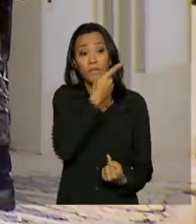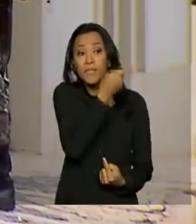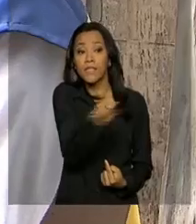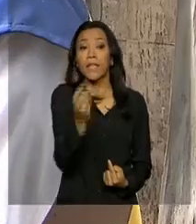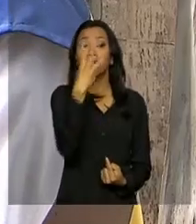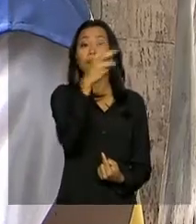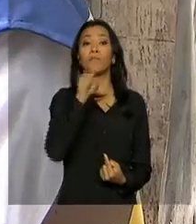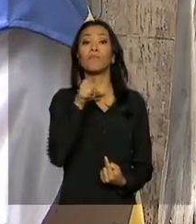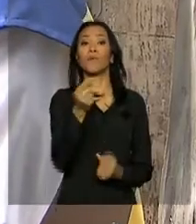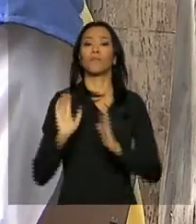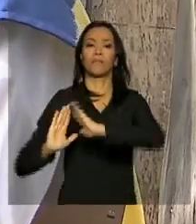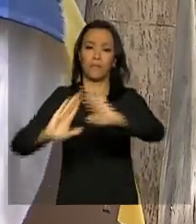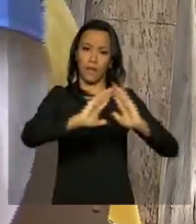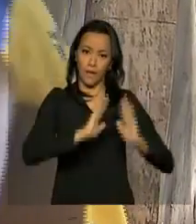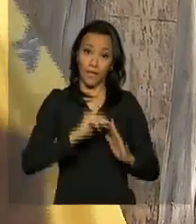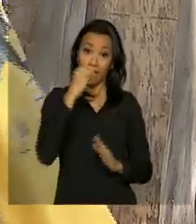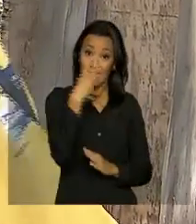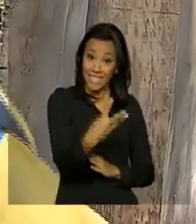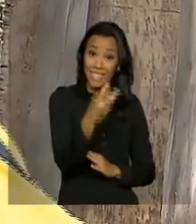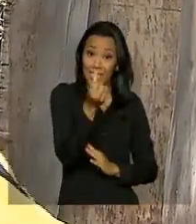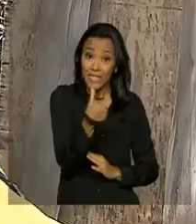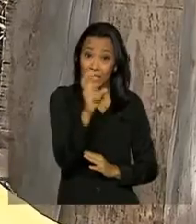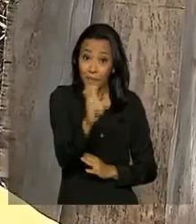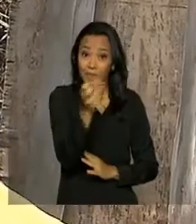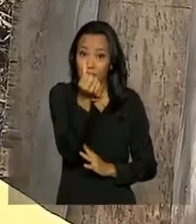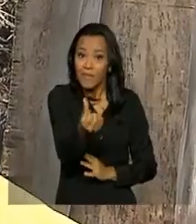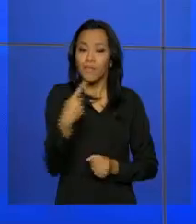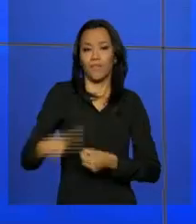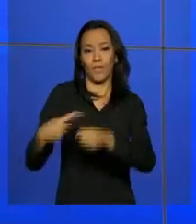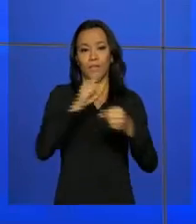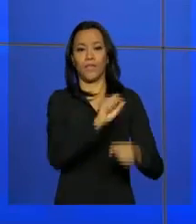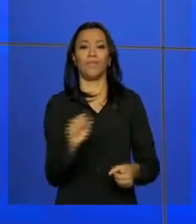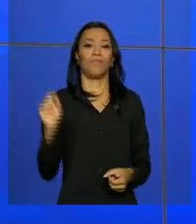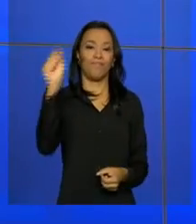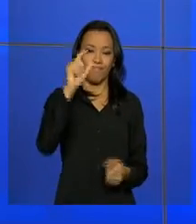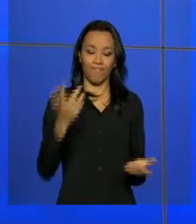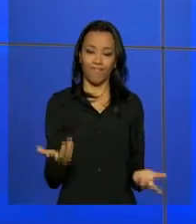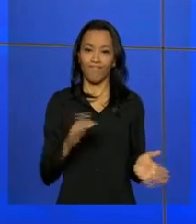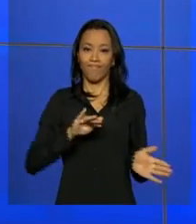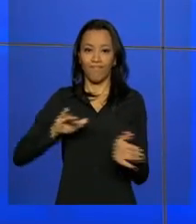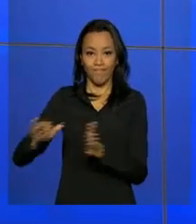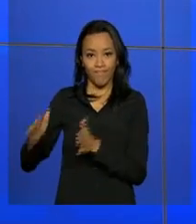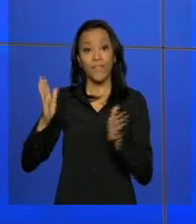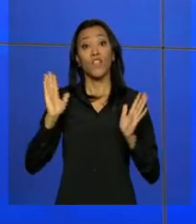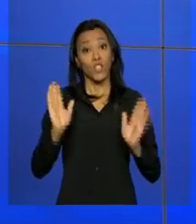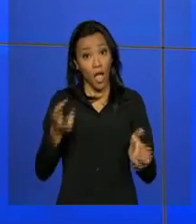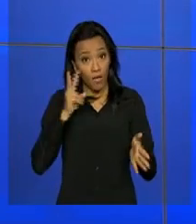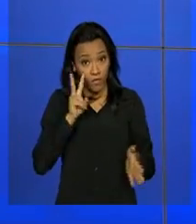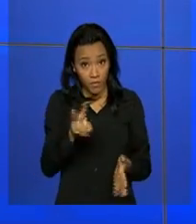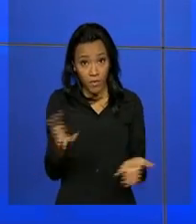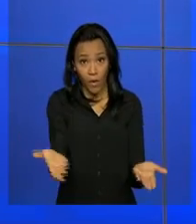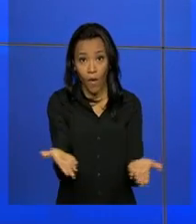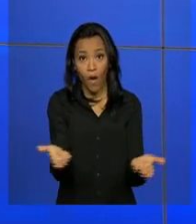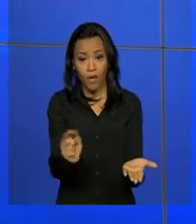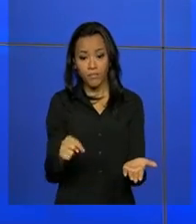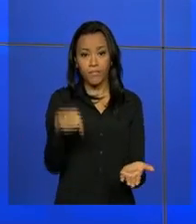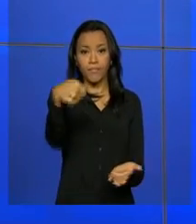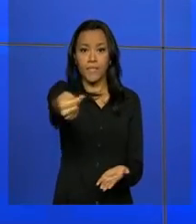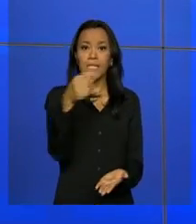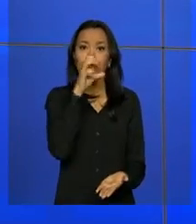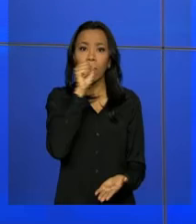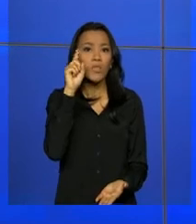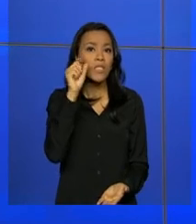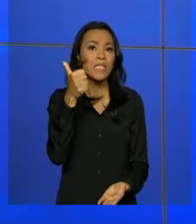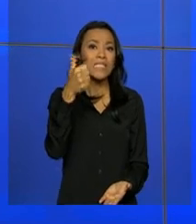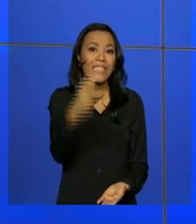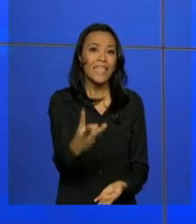residências em 356 municípios. E como nós vimos aí na reportagem, no próximo sábado, 13